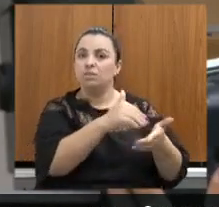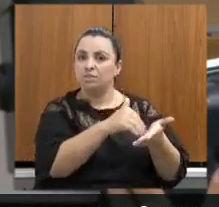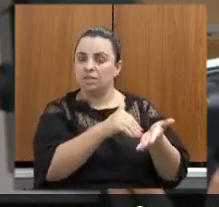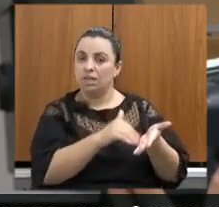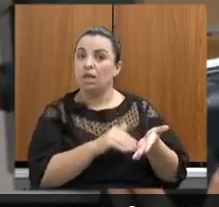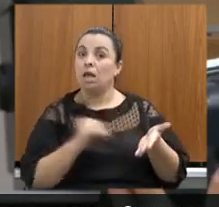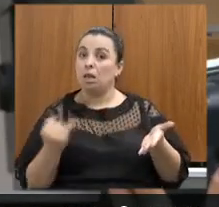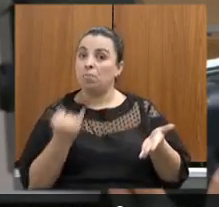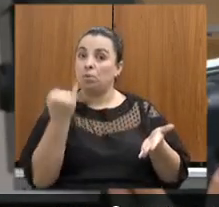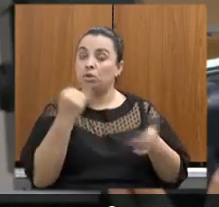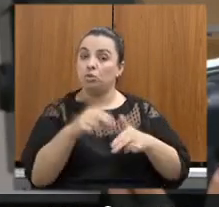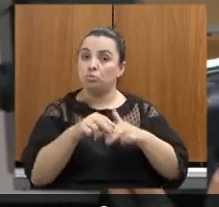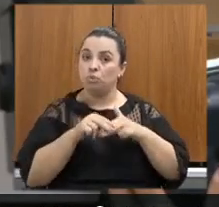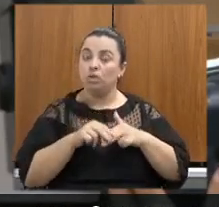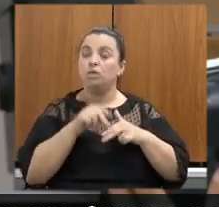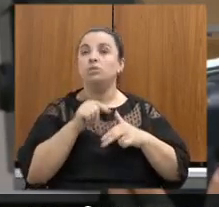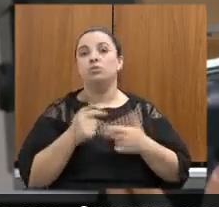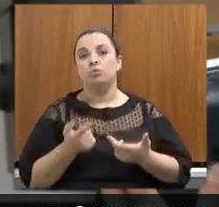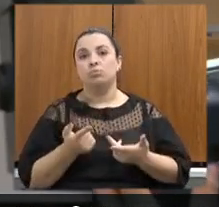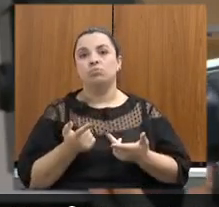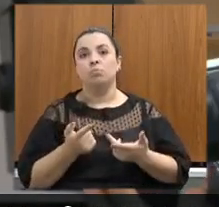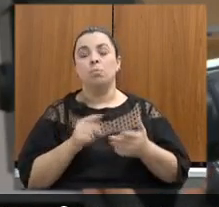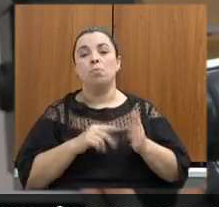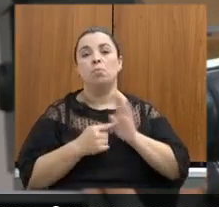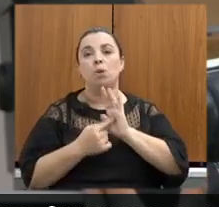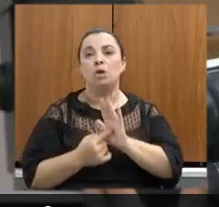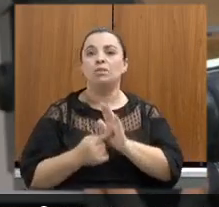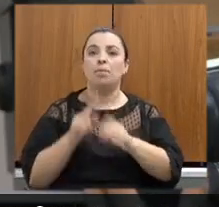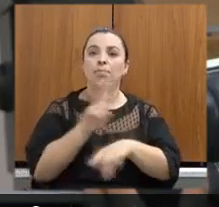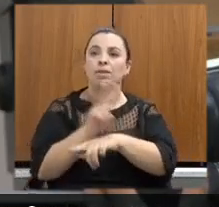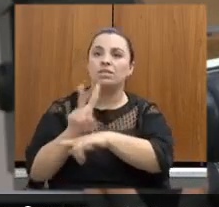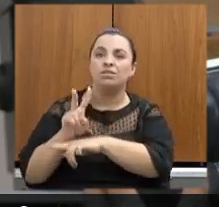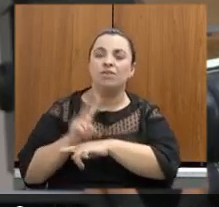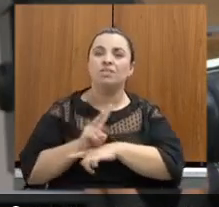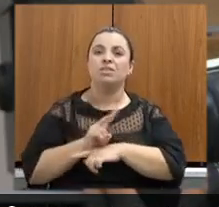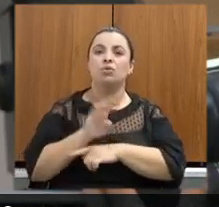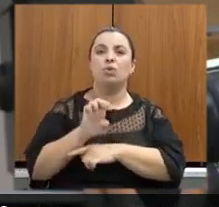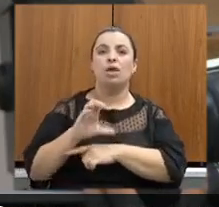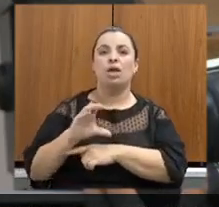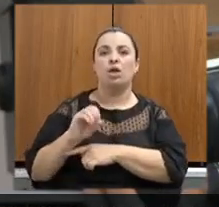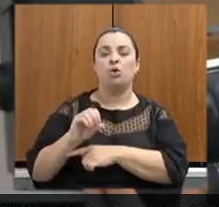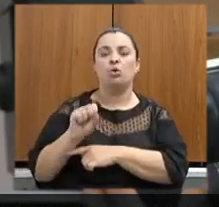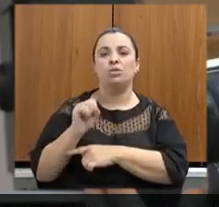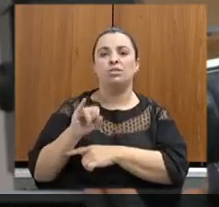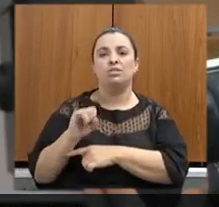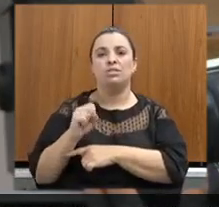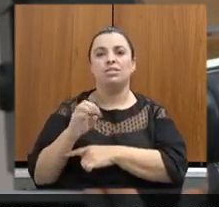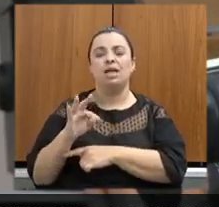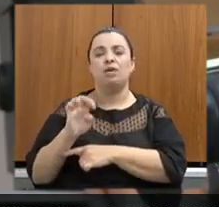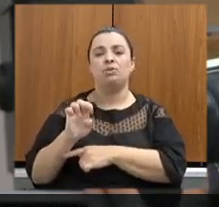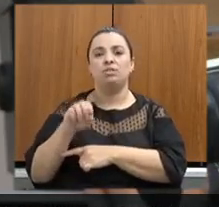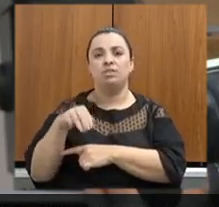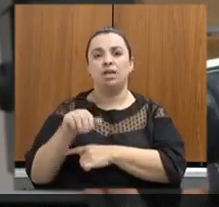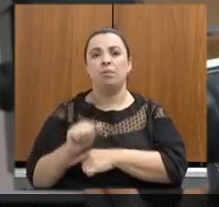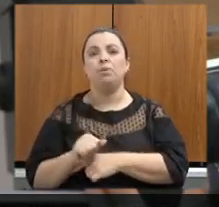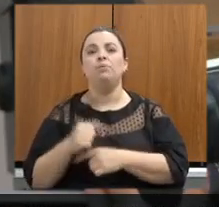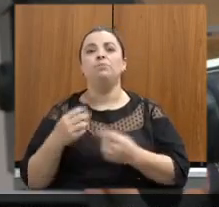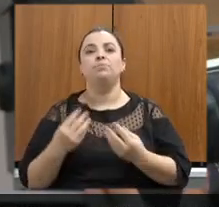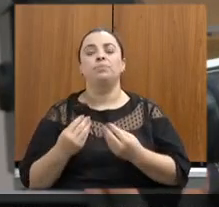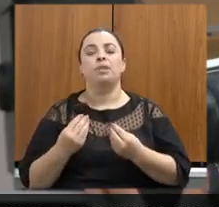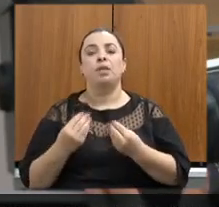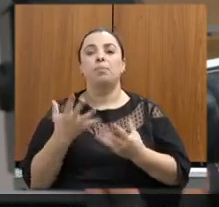refletem na preservação dos nossos ecossistemas, na proteção da nossa biodiversidade e na melhoria da qualidade de vida dos mineiros.